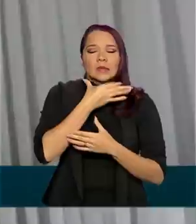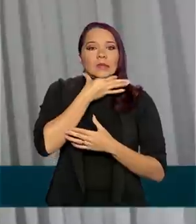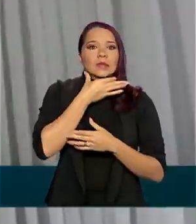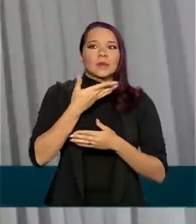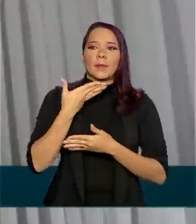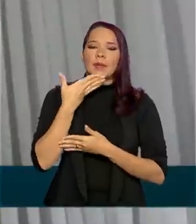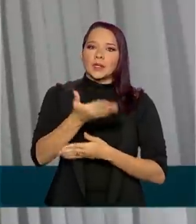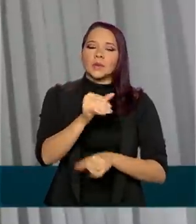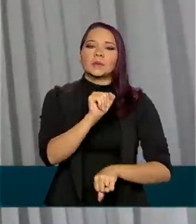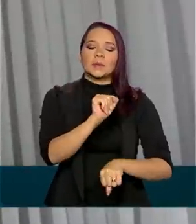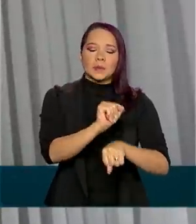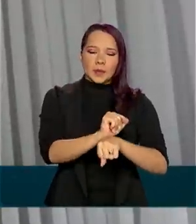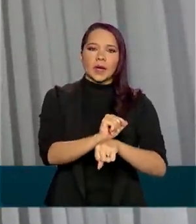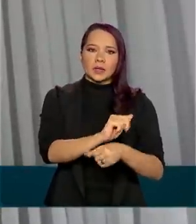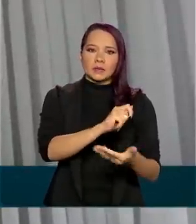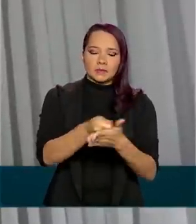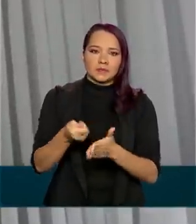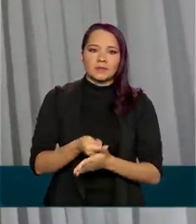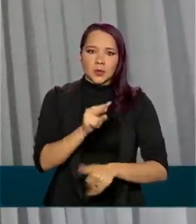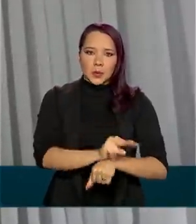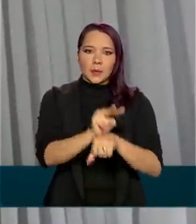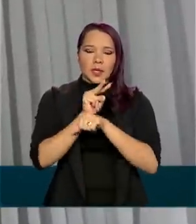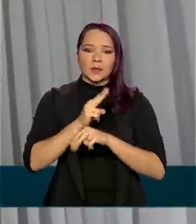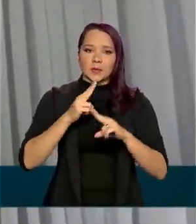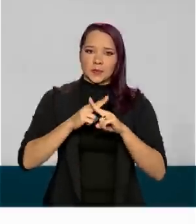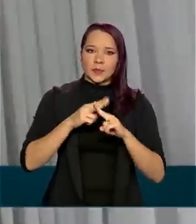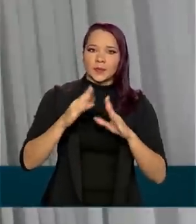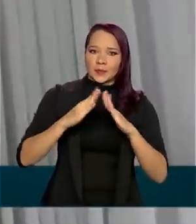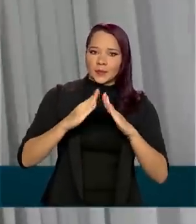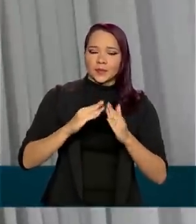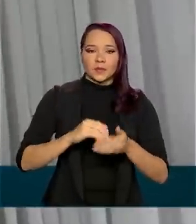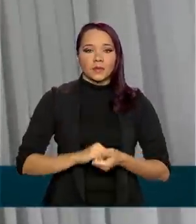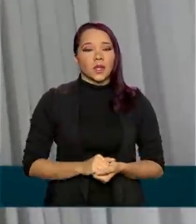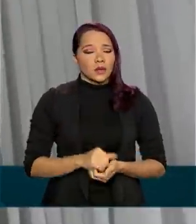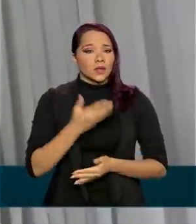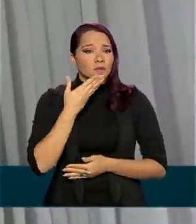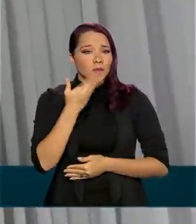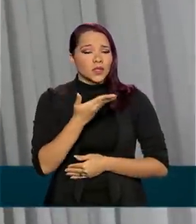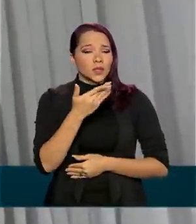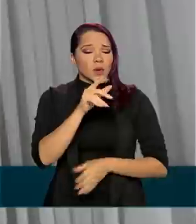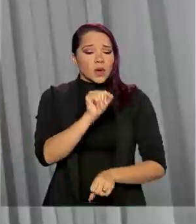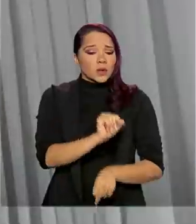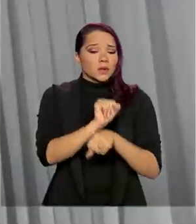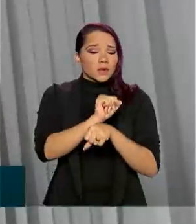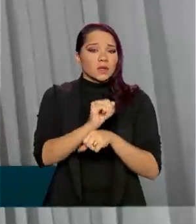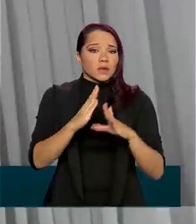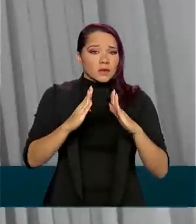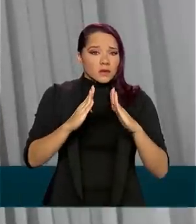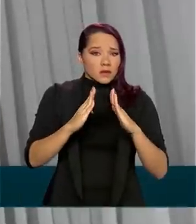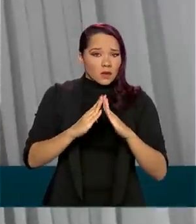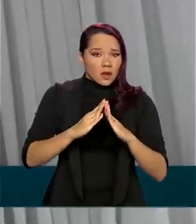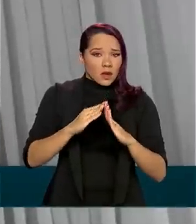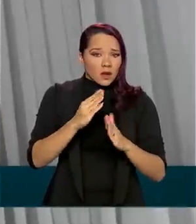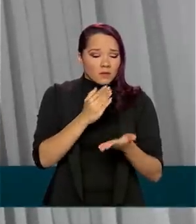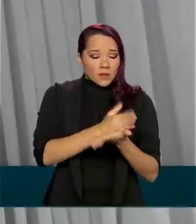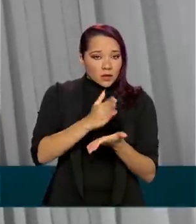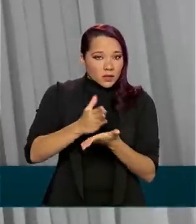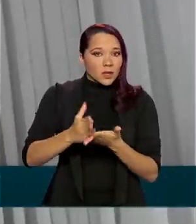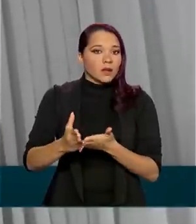pedindo a suspensão das prestações do financiamento imobiliário. Nós optamos em fazer a suspensão da